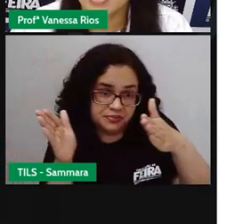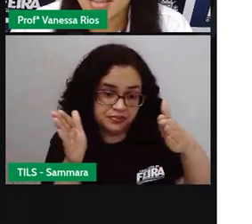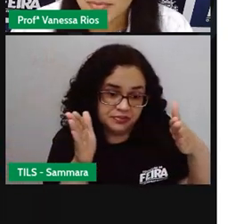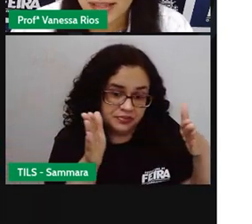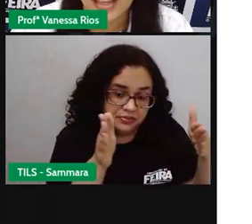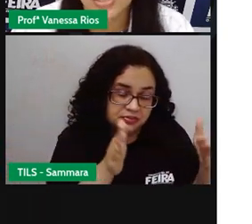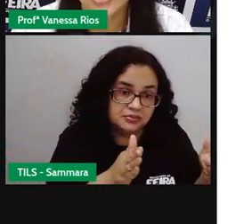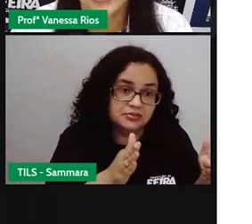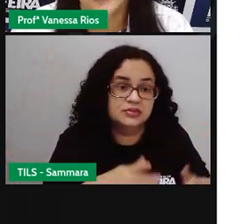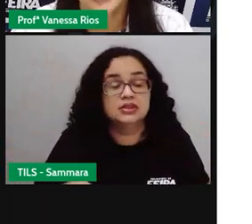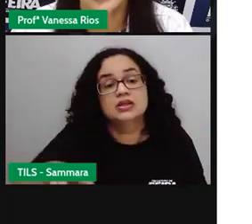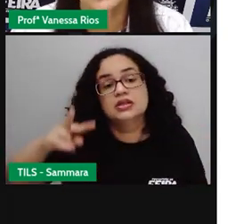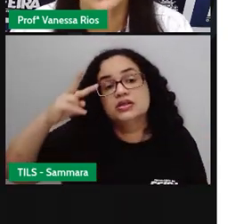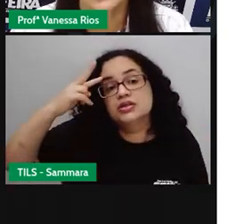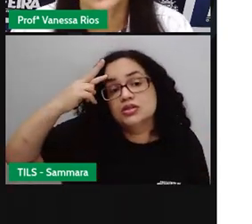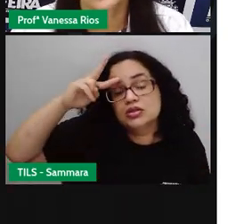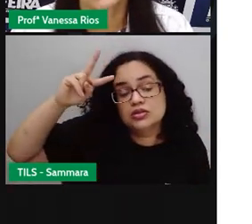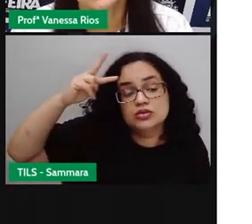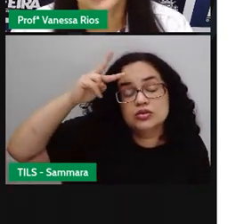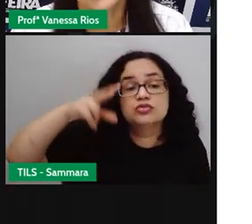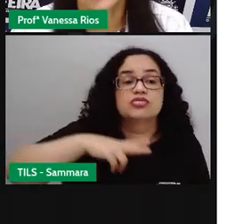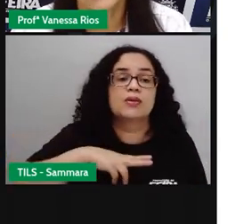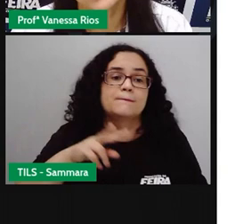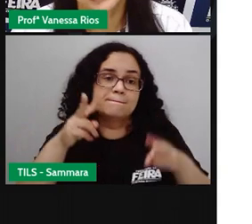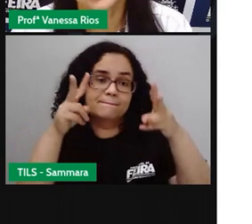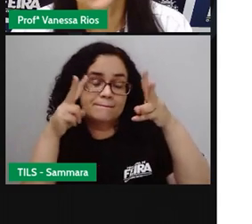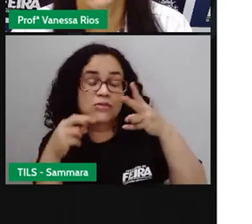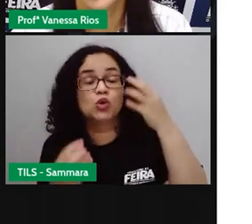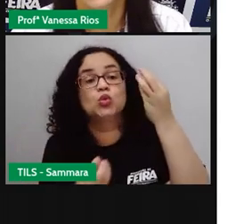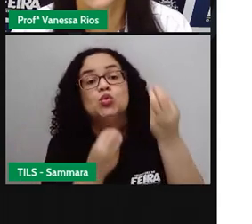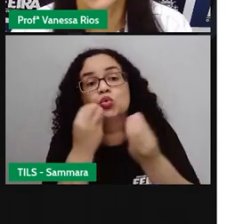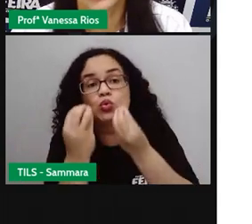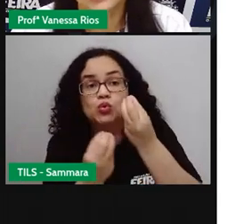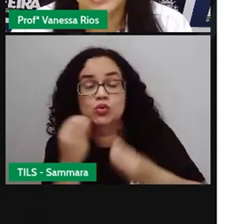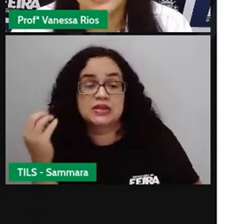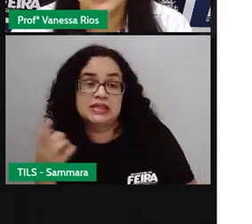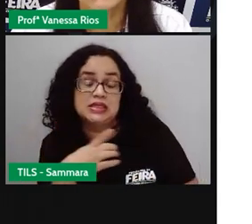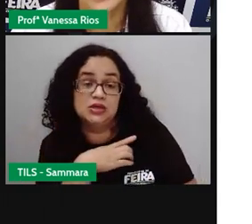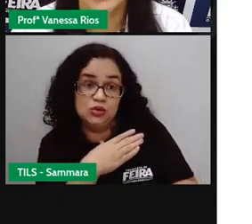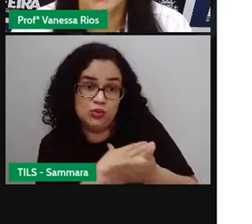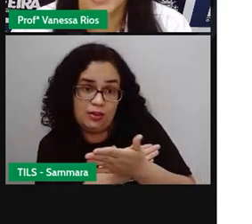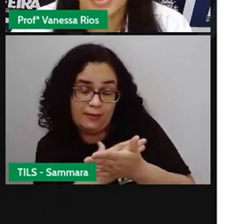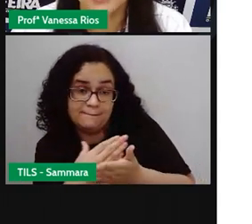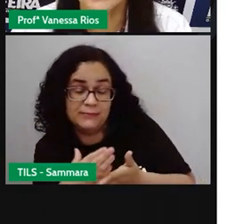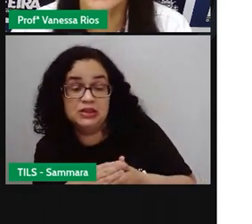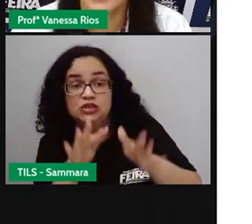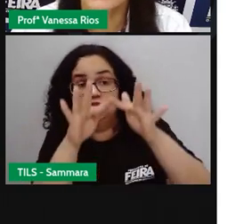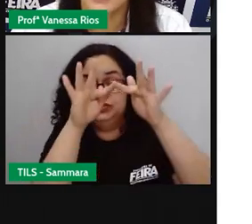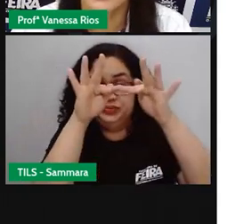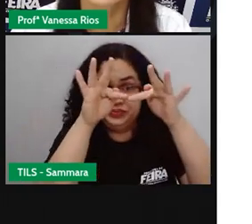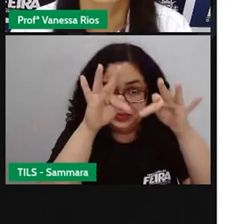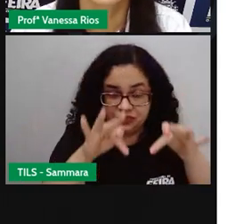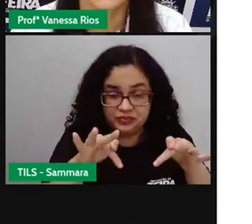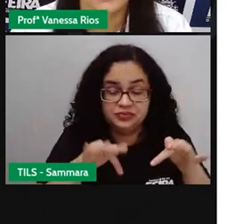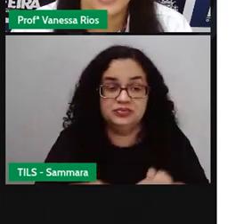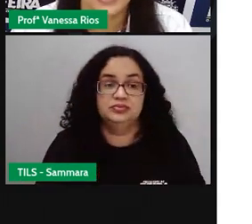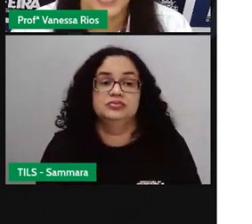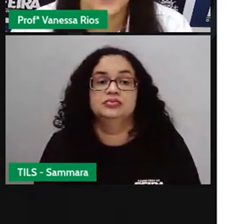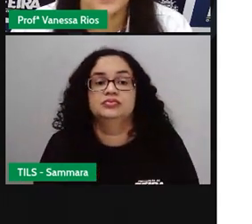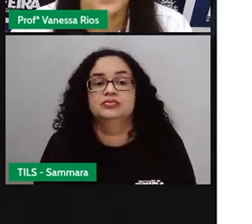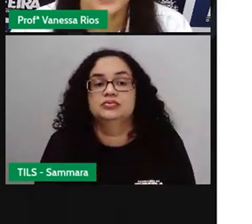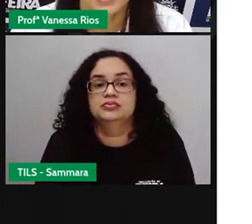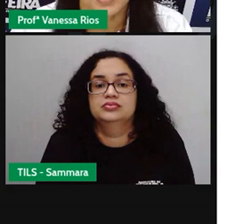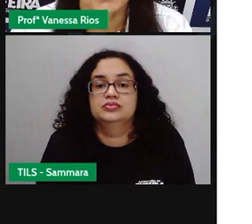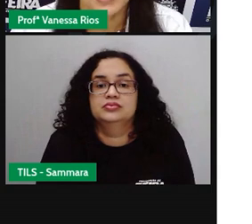participa da história. E a gente observa como a narrativa, ela tem um início, tem um meio e também tem um